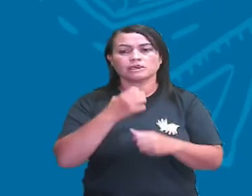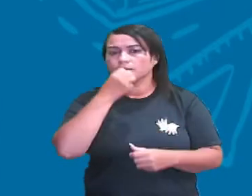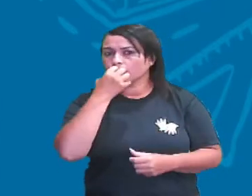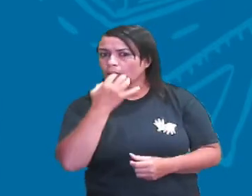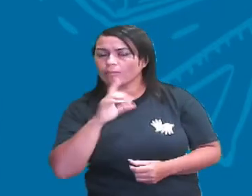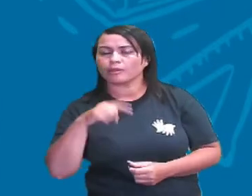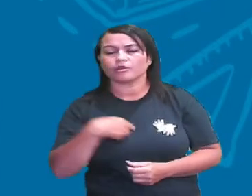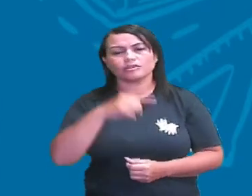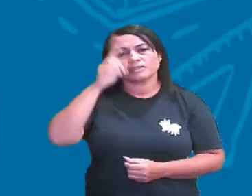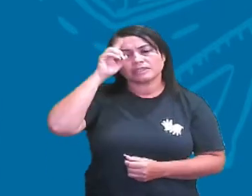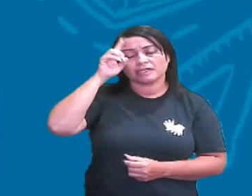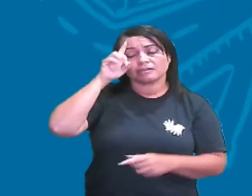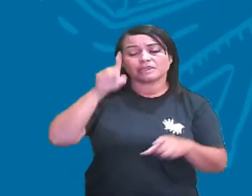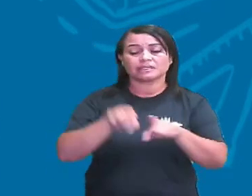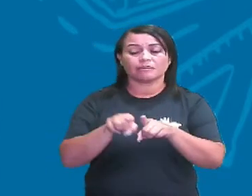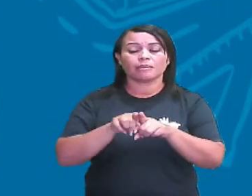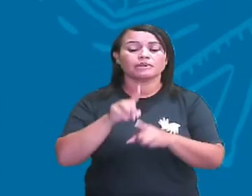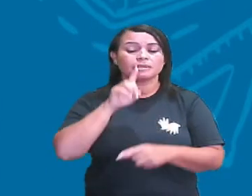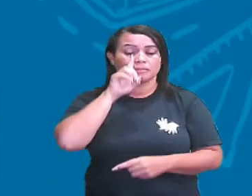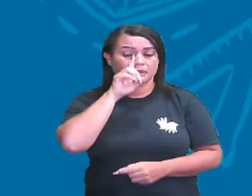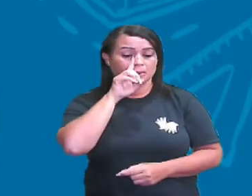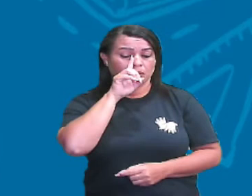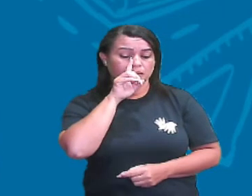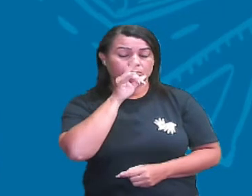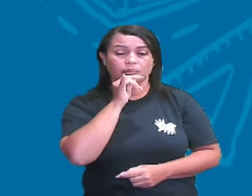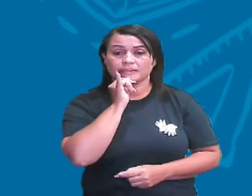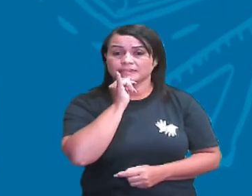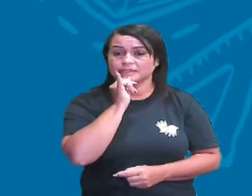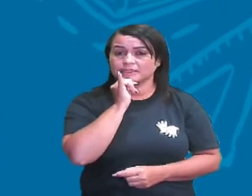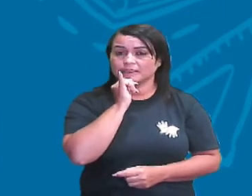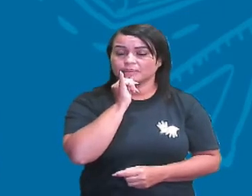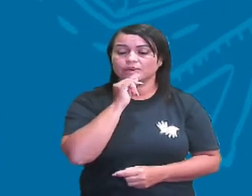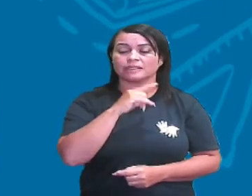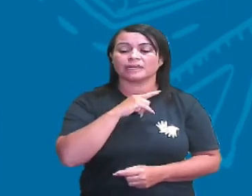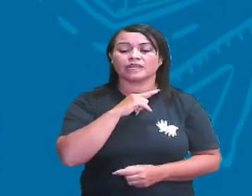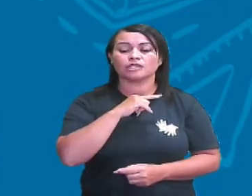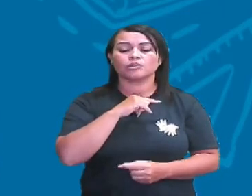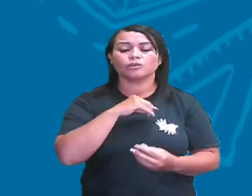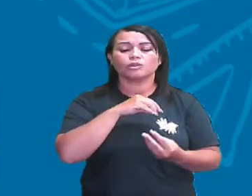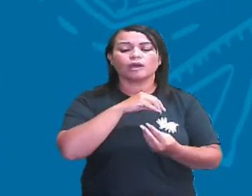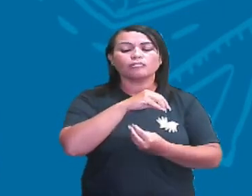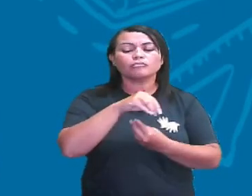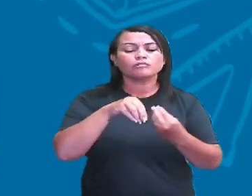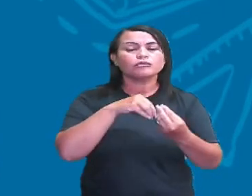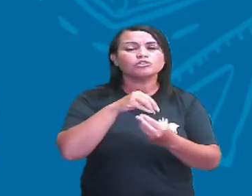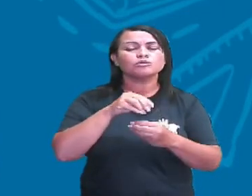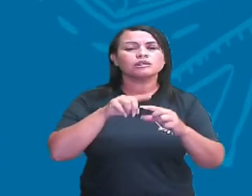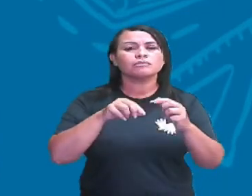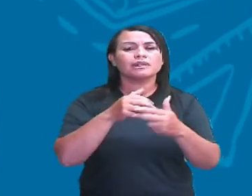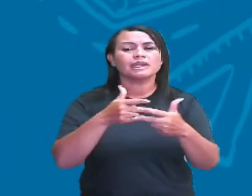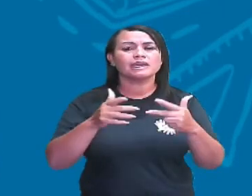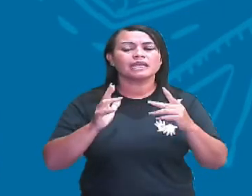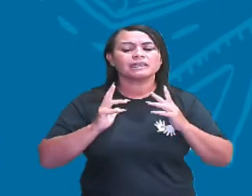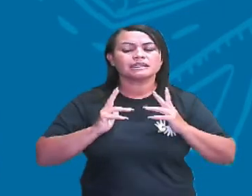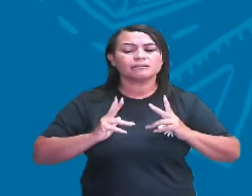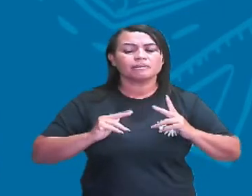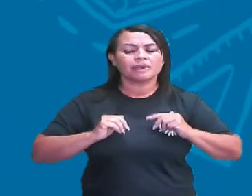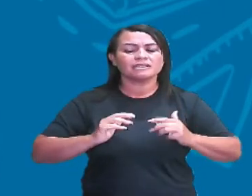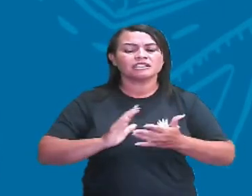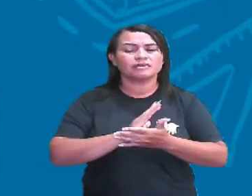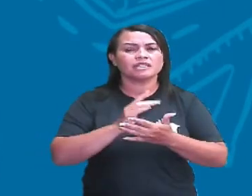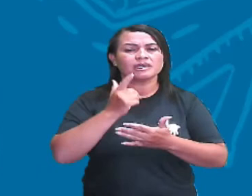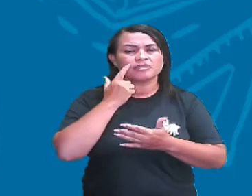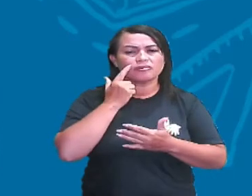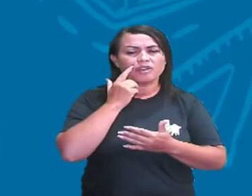dia a dia, mas também pode ser perigosa. Por exemplo, a mistura de materiais de limpeza. Às vezes nós vemos dezenas de vídeos e